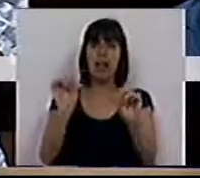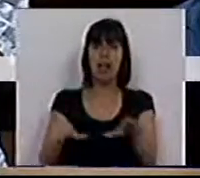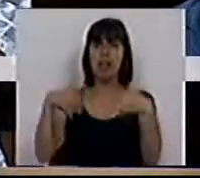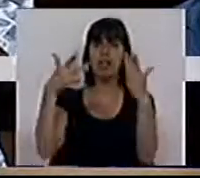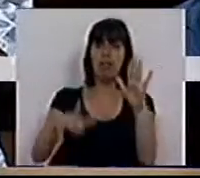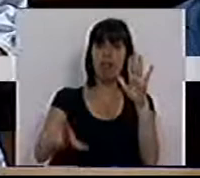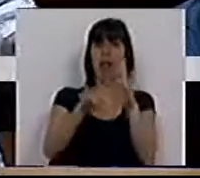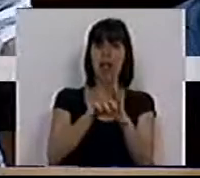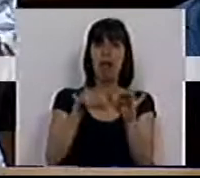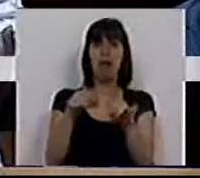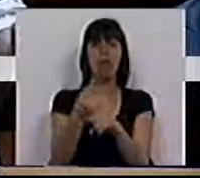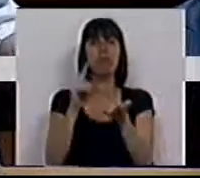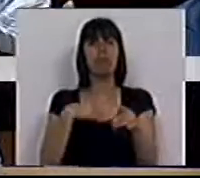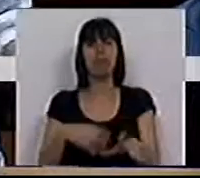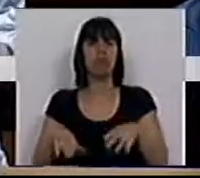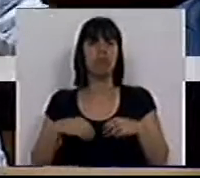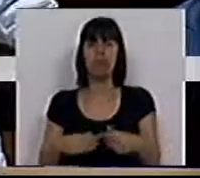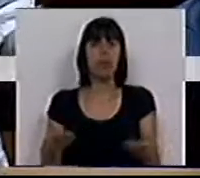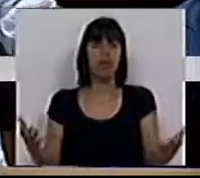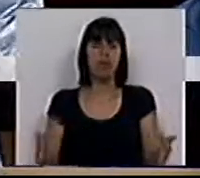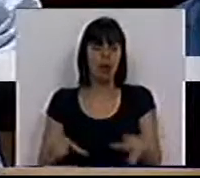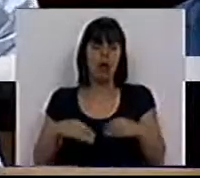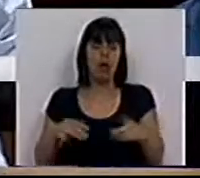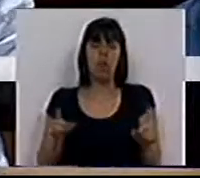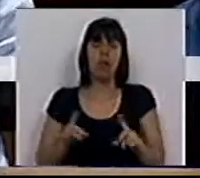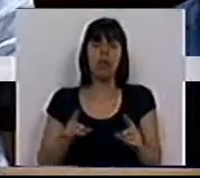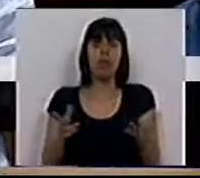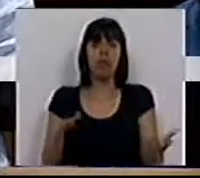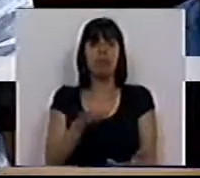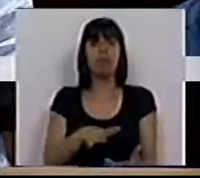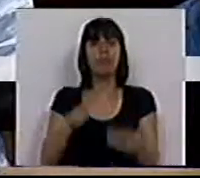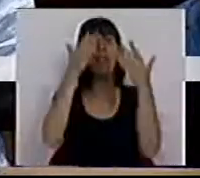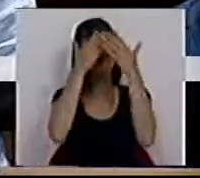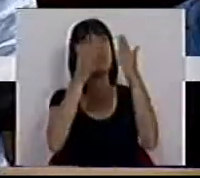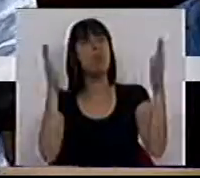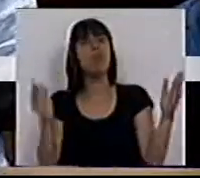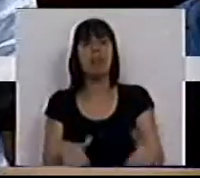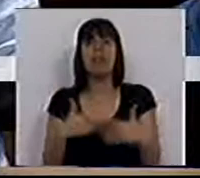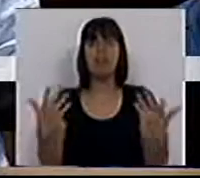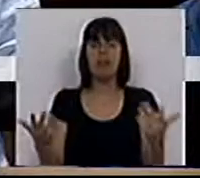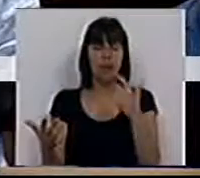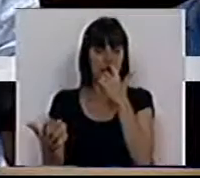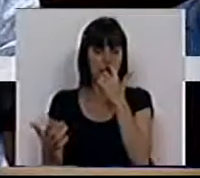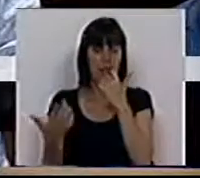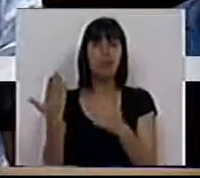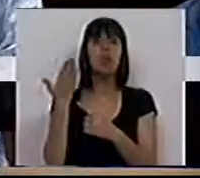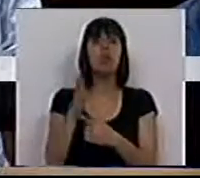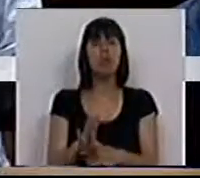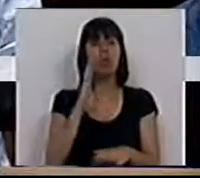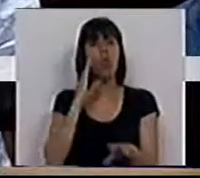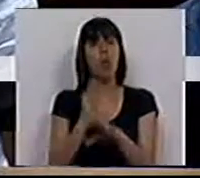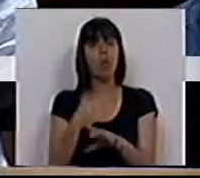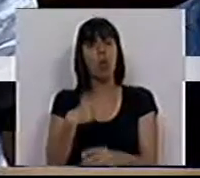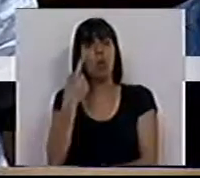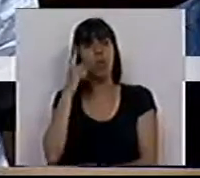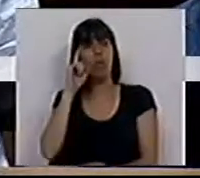legislativa porque não admitimos, não admitimos no quadro da democracia que, por exemplo, no último